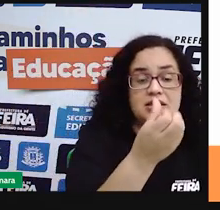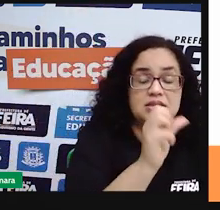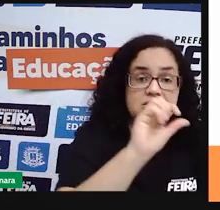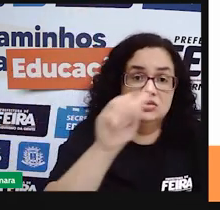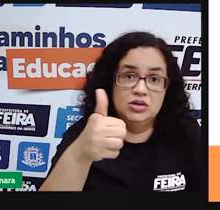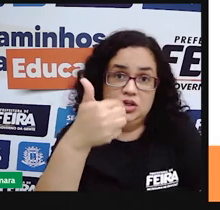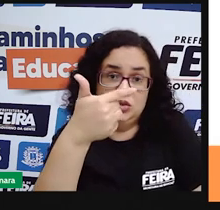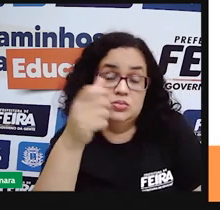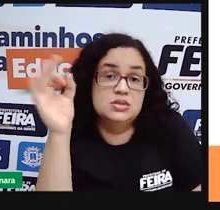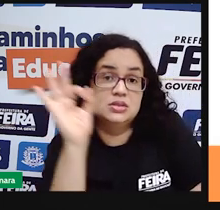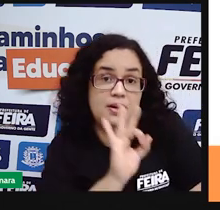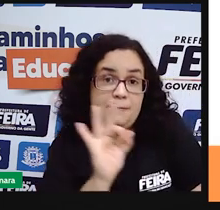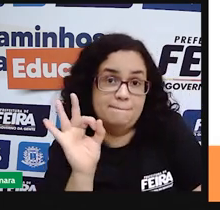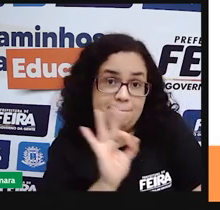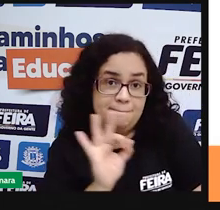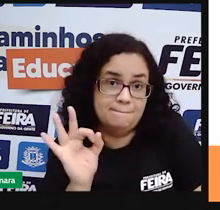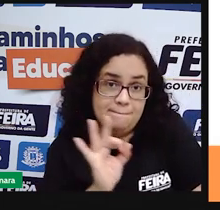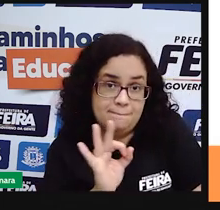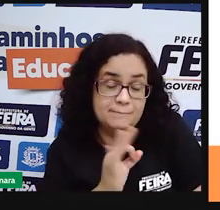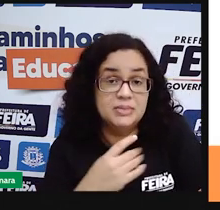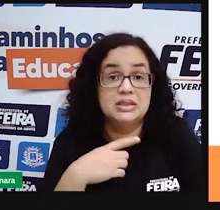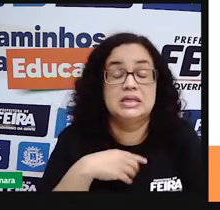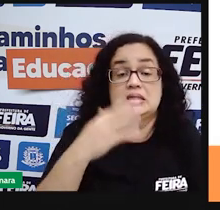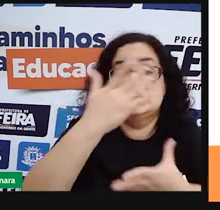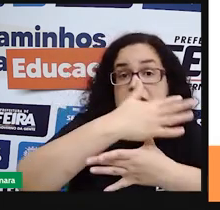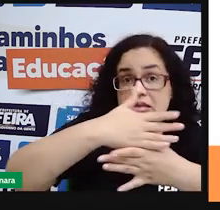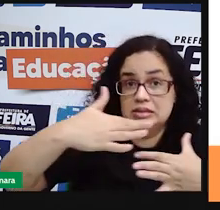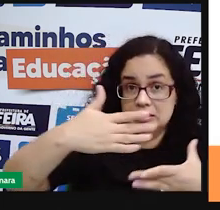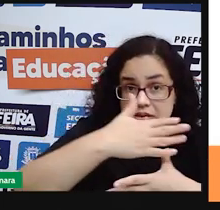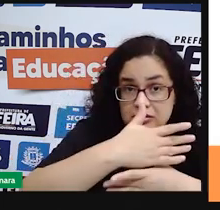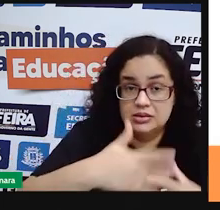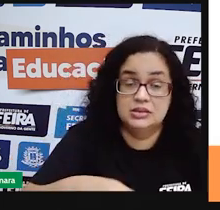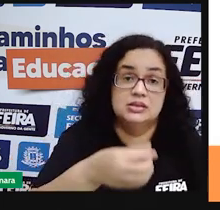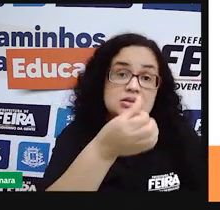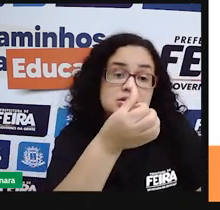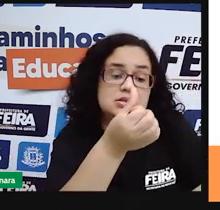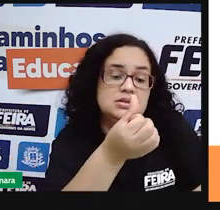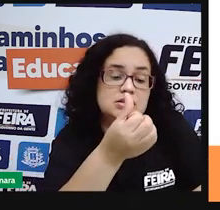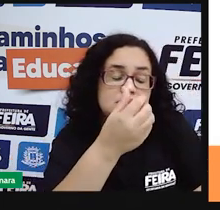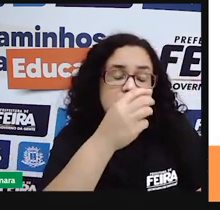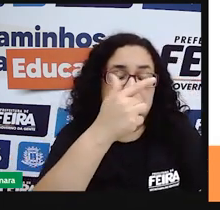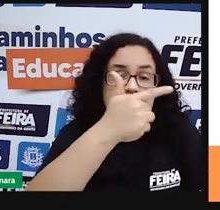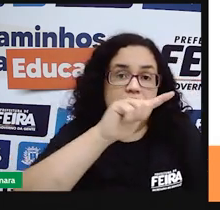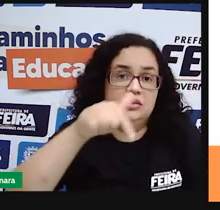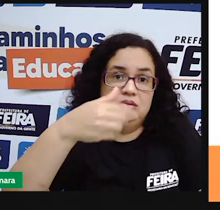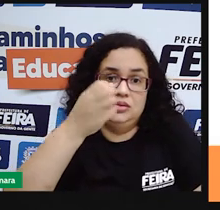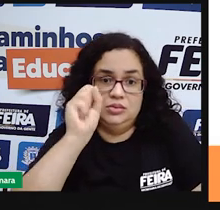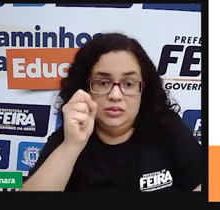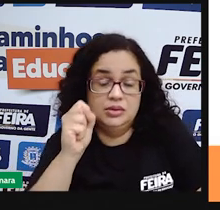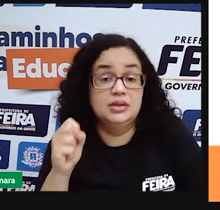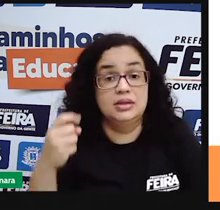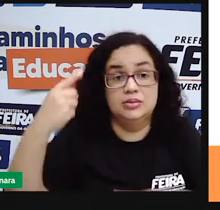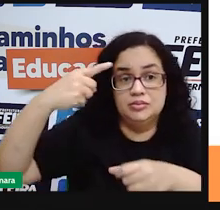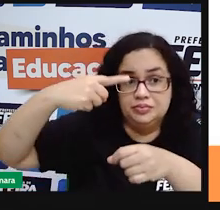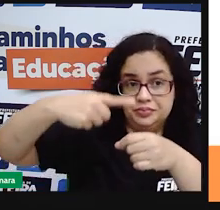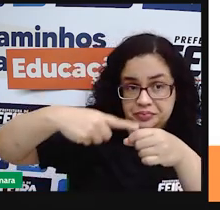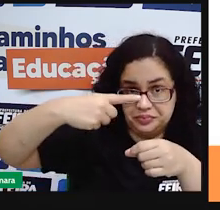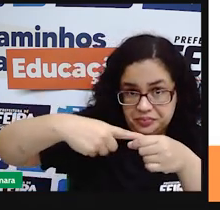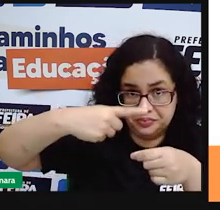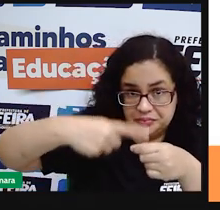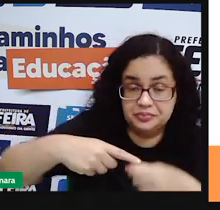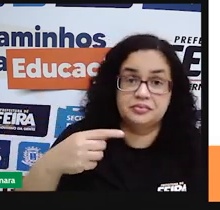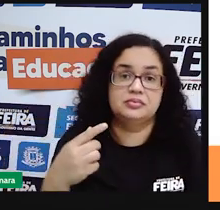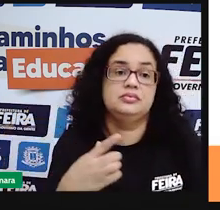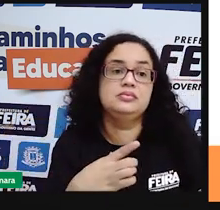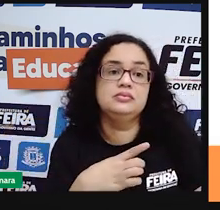residentes em área urbana e 63,8% na área rural, pertencentes aí a